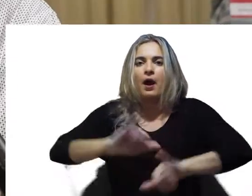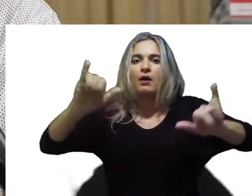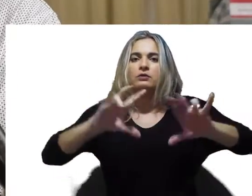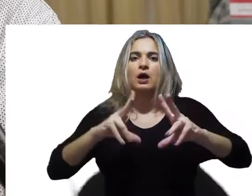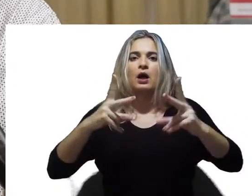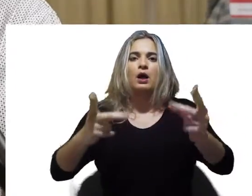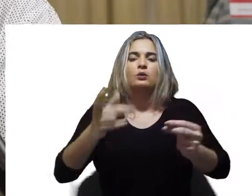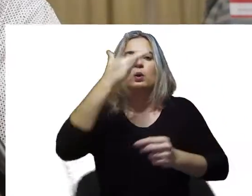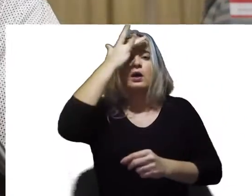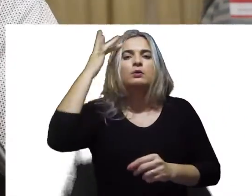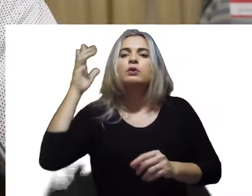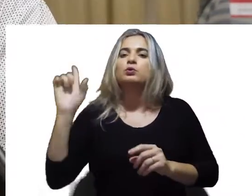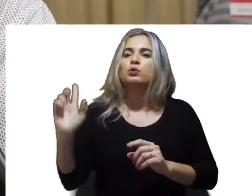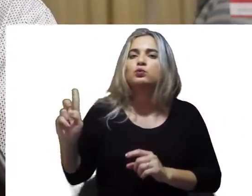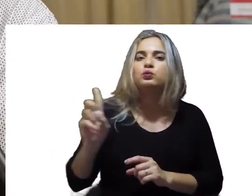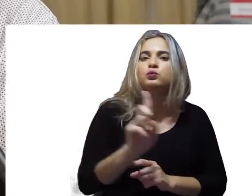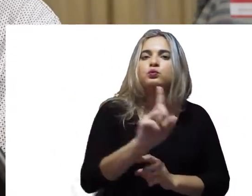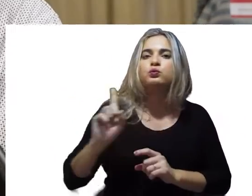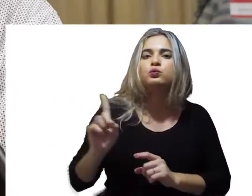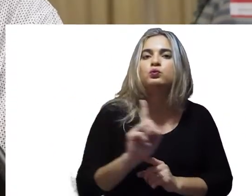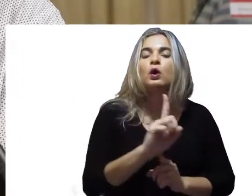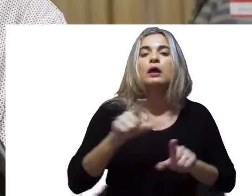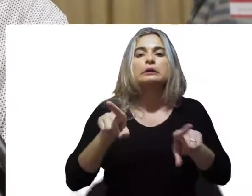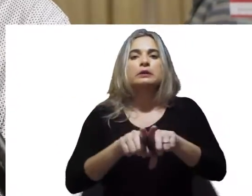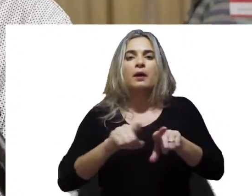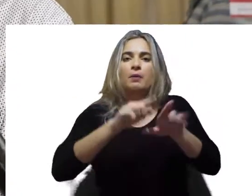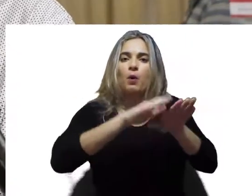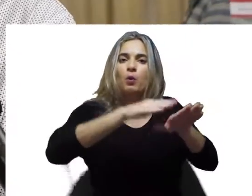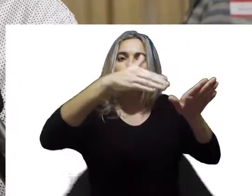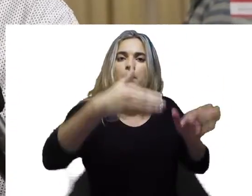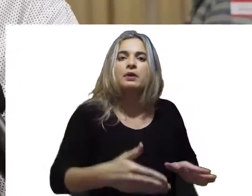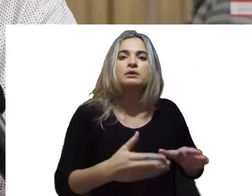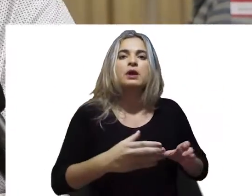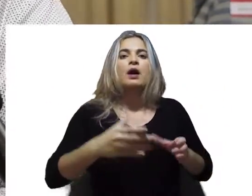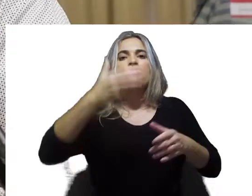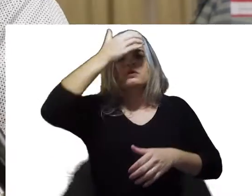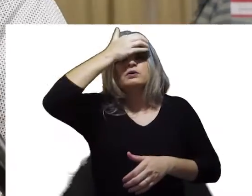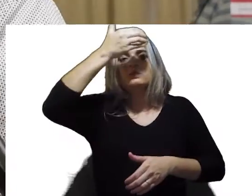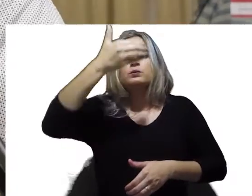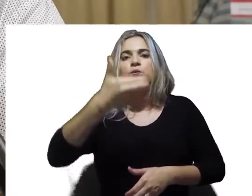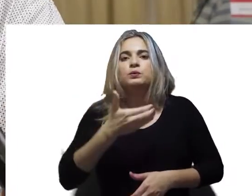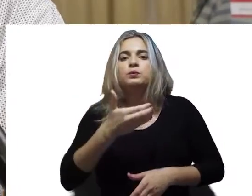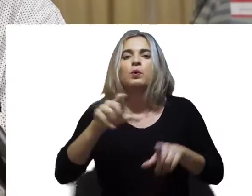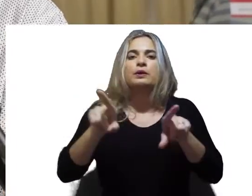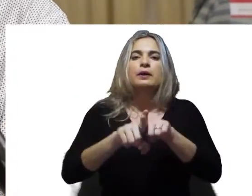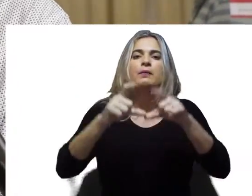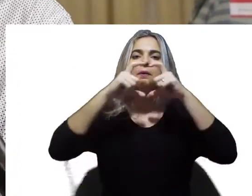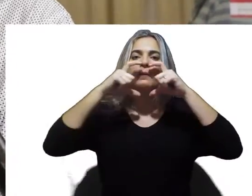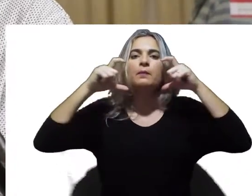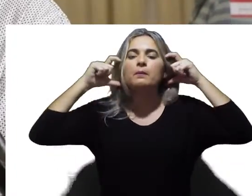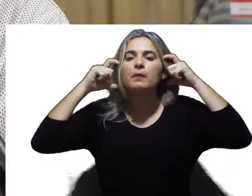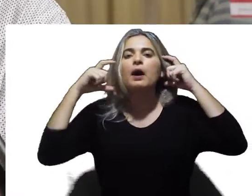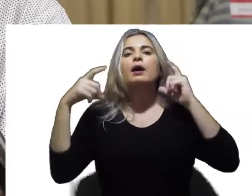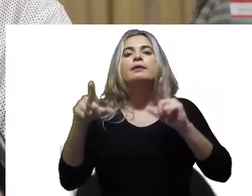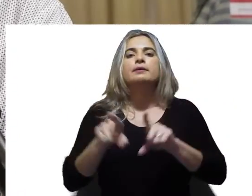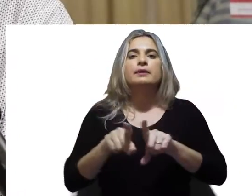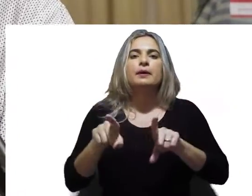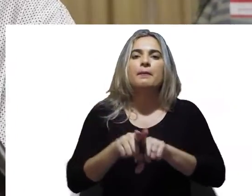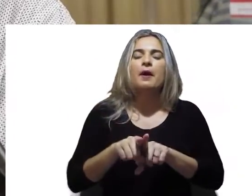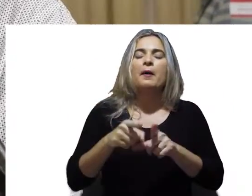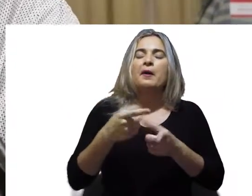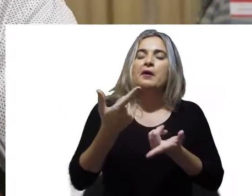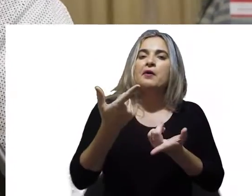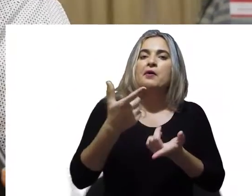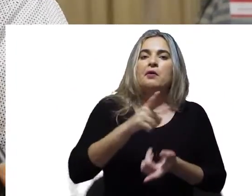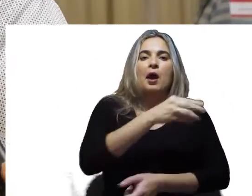máscara, protetor facial para os mesários, álcool gel, álcool líquido. Pedimos também para que levem a sua própria